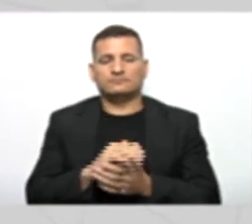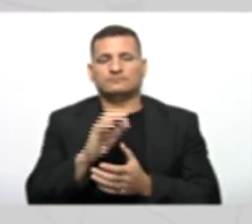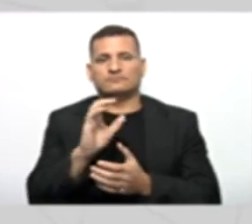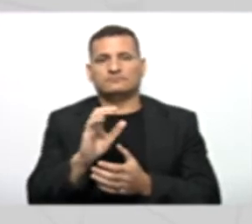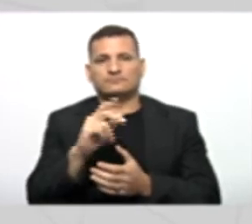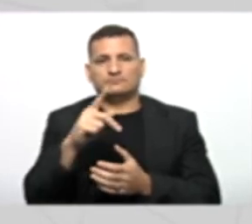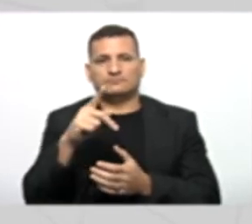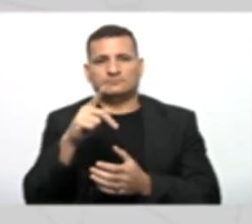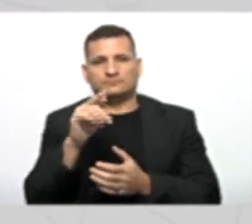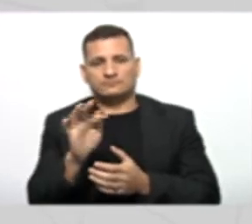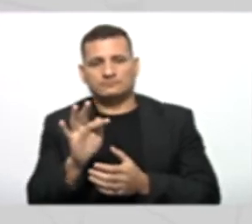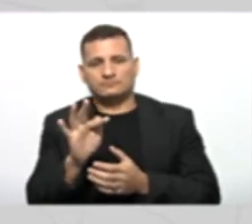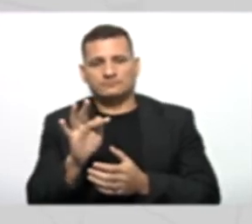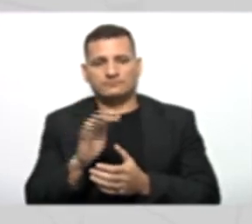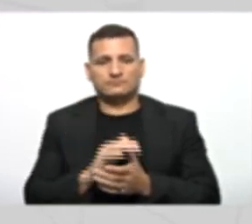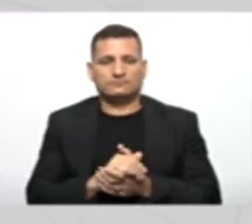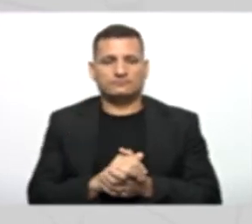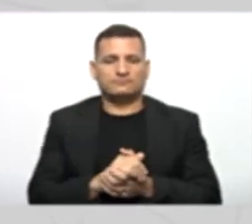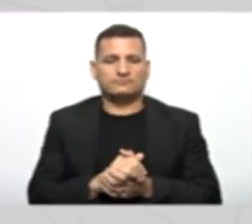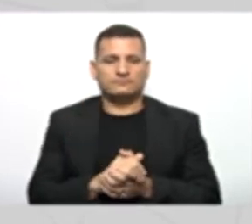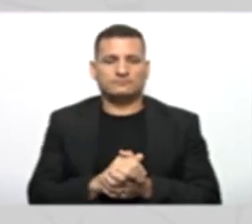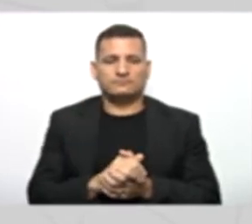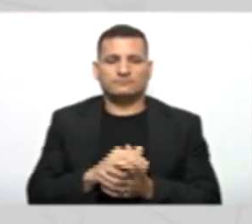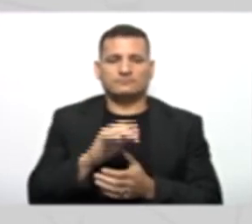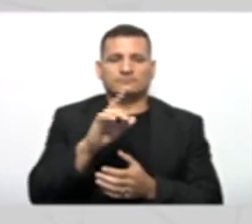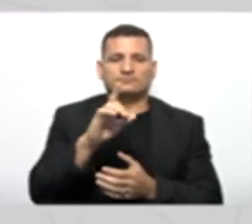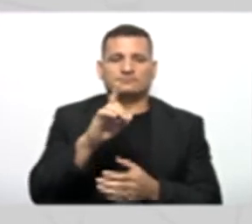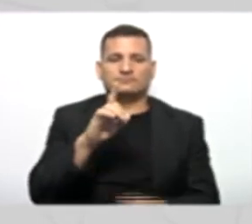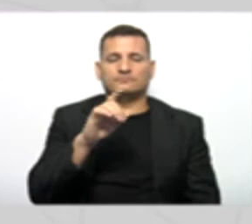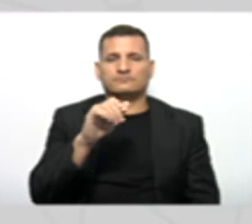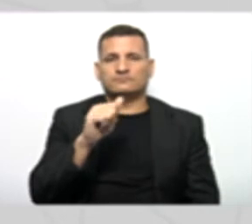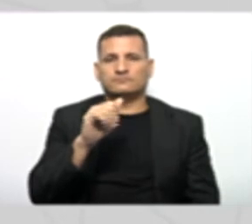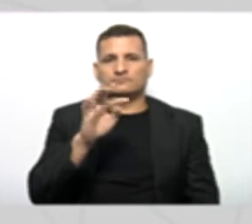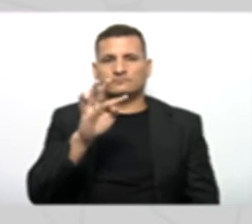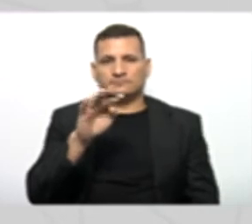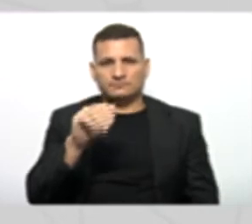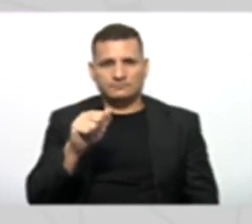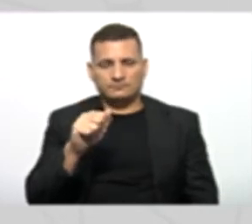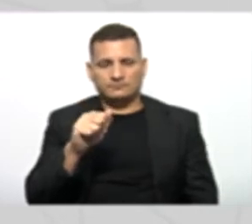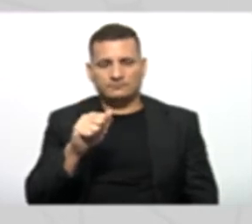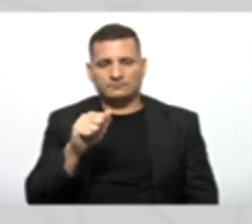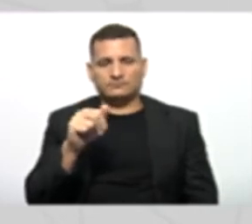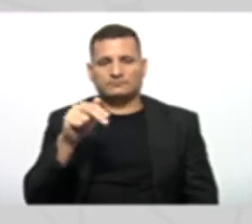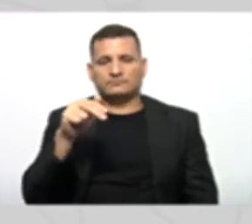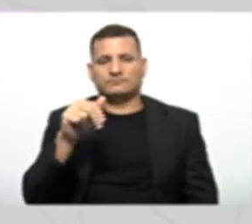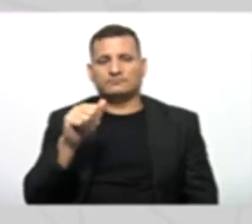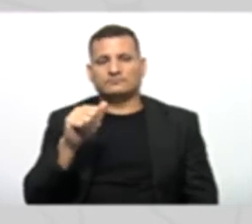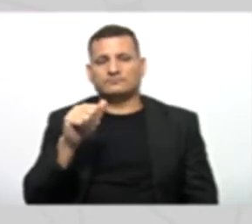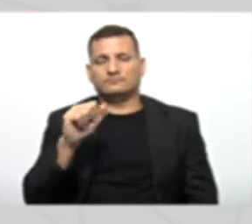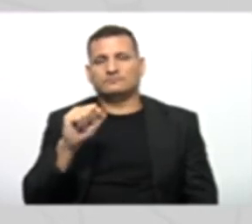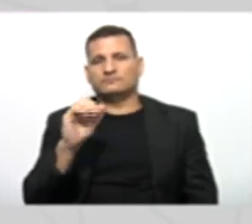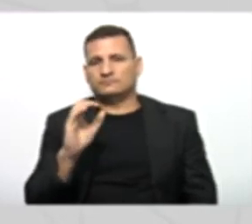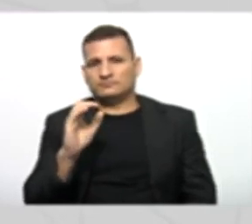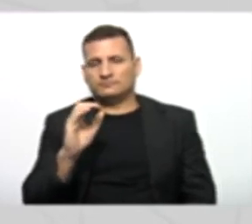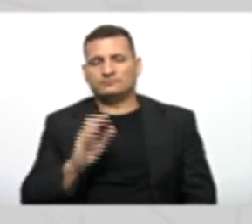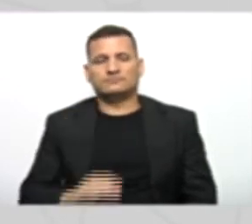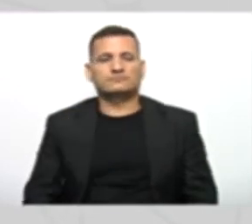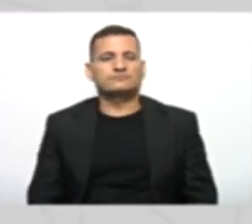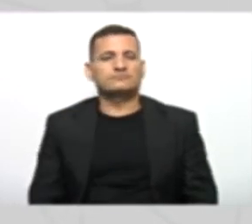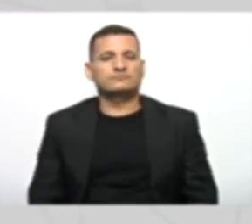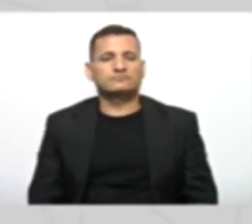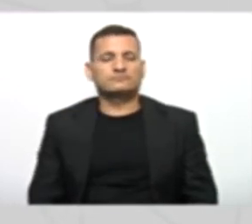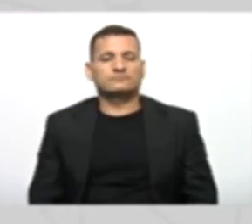CPF E Data Nascimento Vou botar aqui Underline Nascimento Ok?